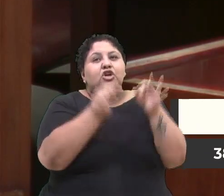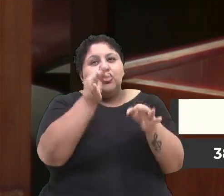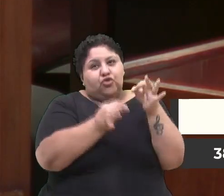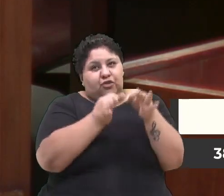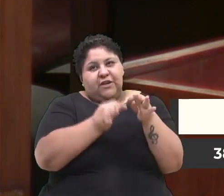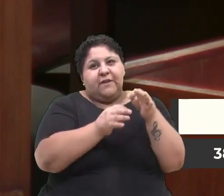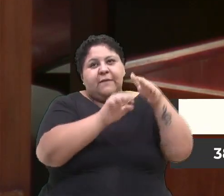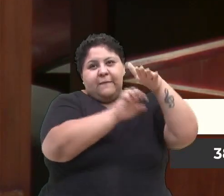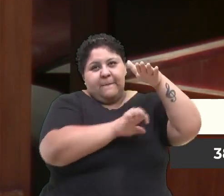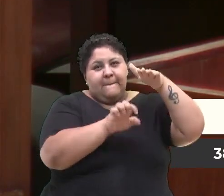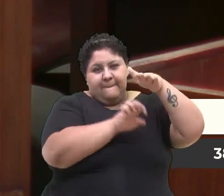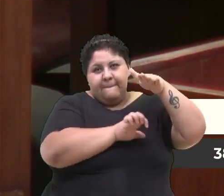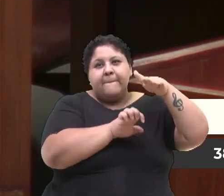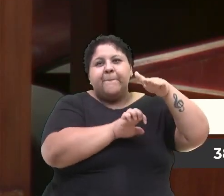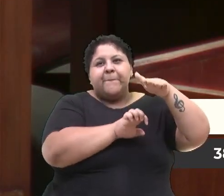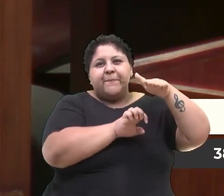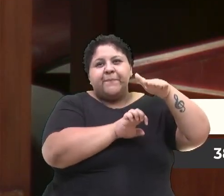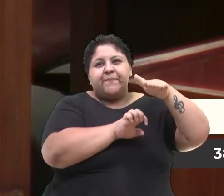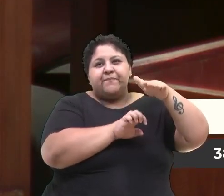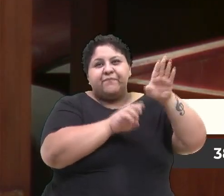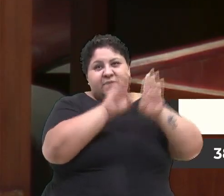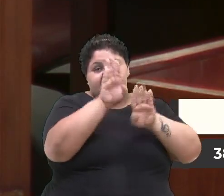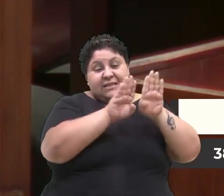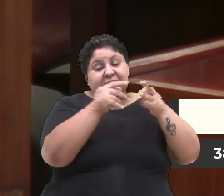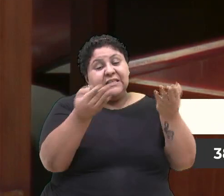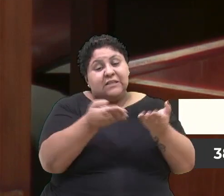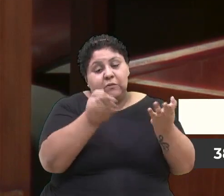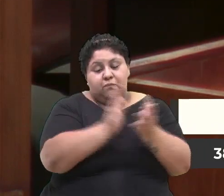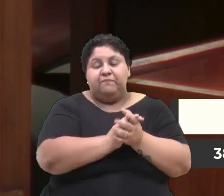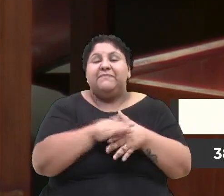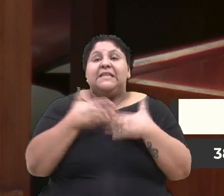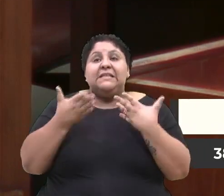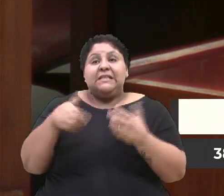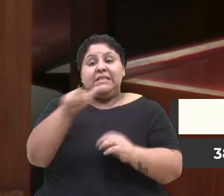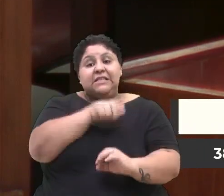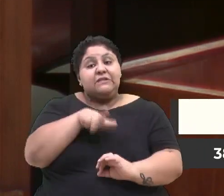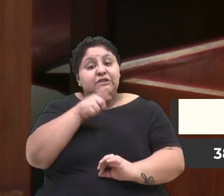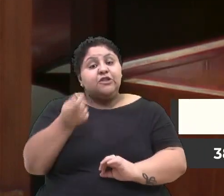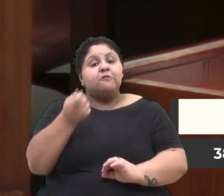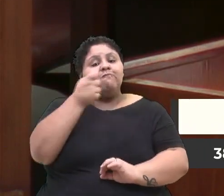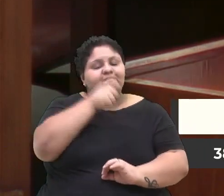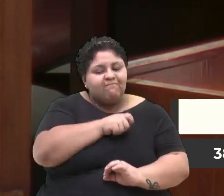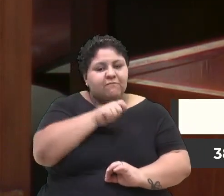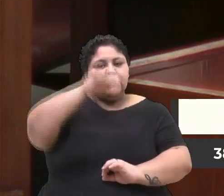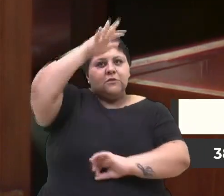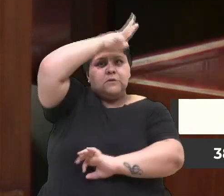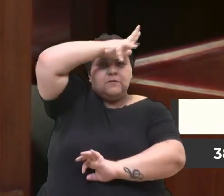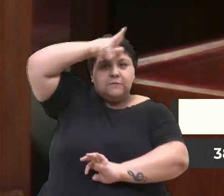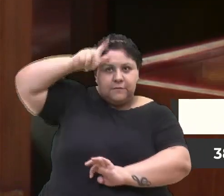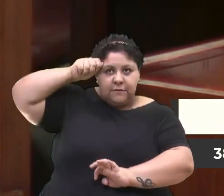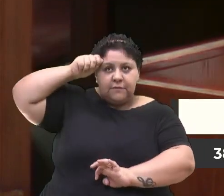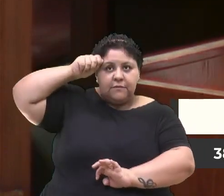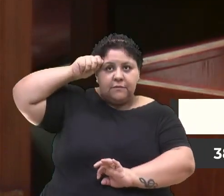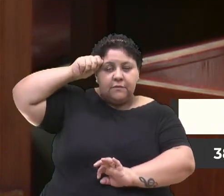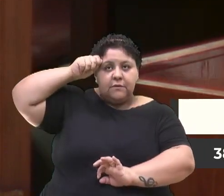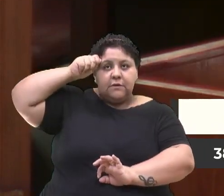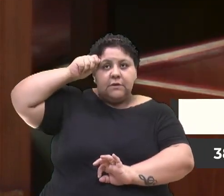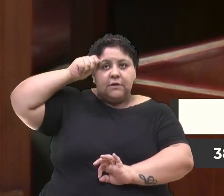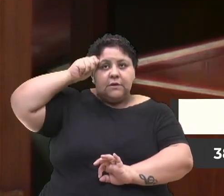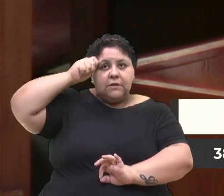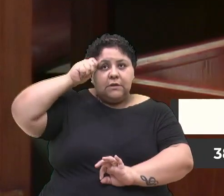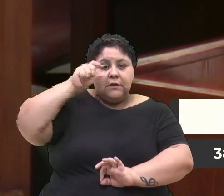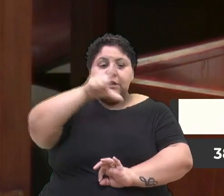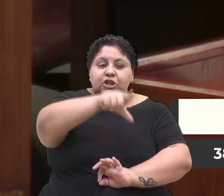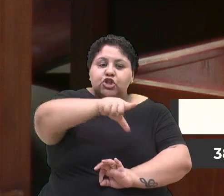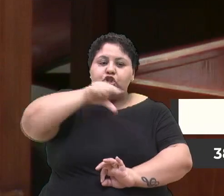Top Sul, que é a empresa da licitação hoje. Então, a gente precisa que o município se defina, faça